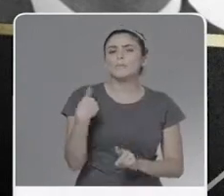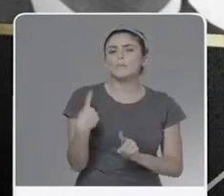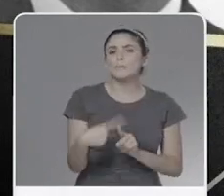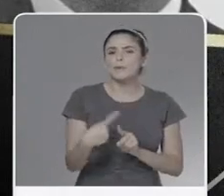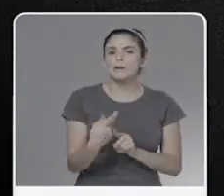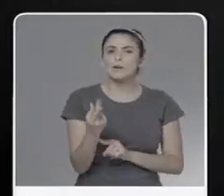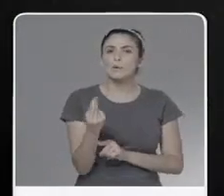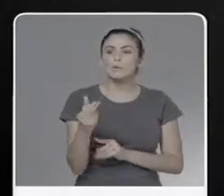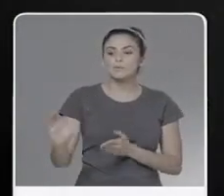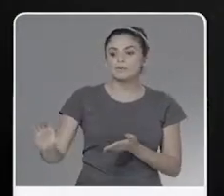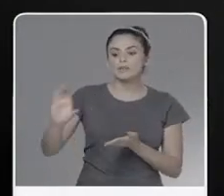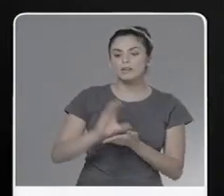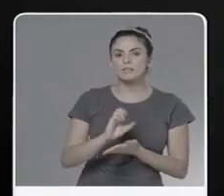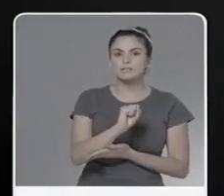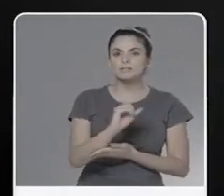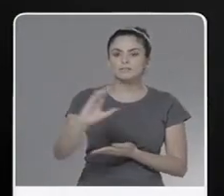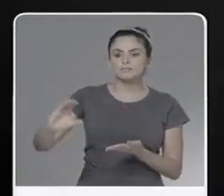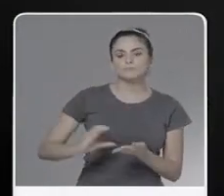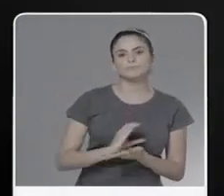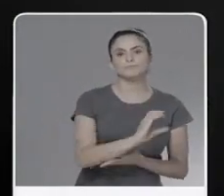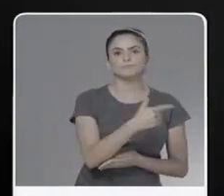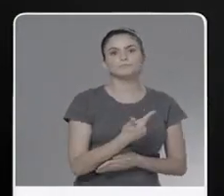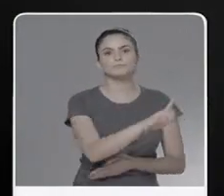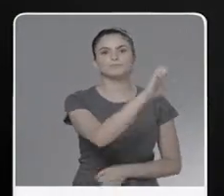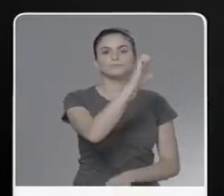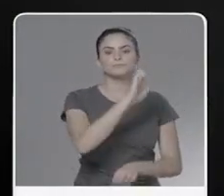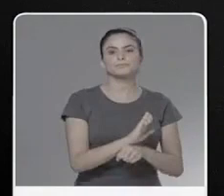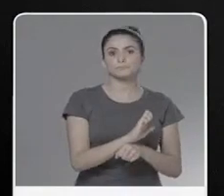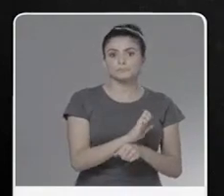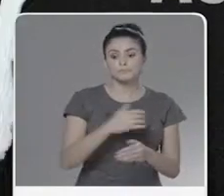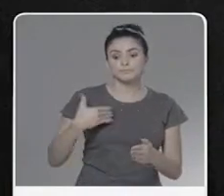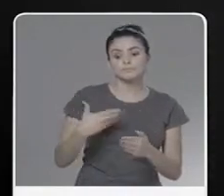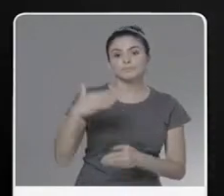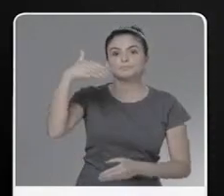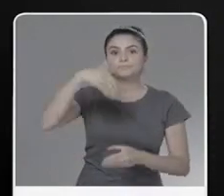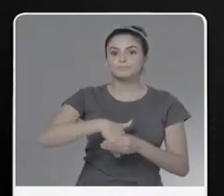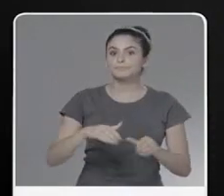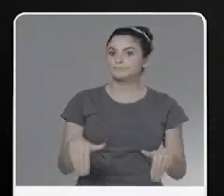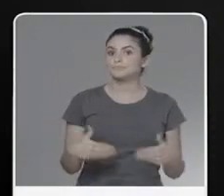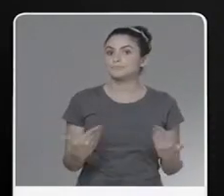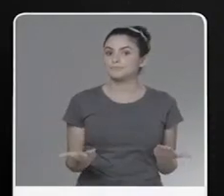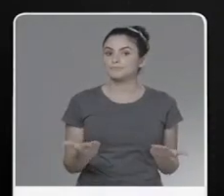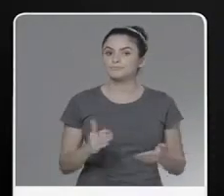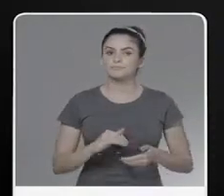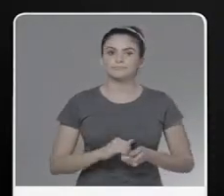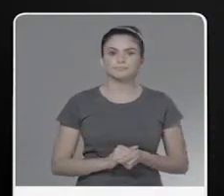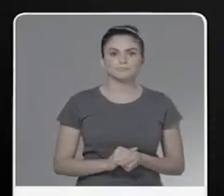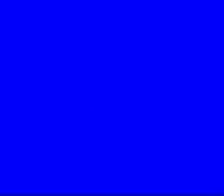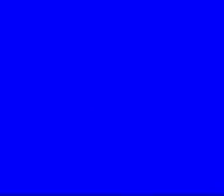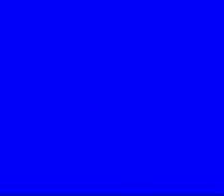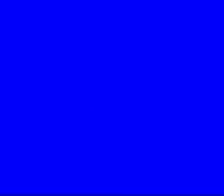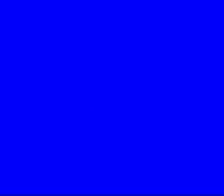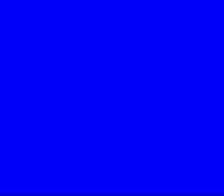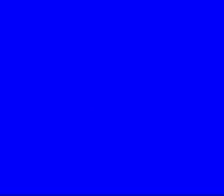podia responder. Por que o dinheiro de Santa Catarina foi para outros estados às vésperas da eleição?